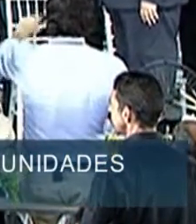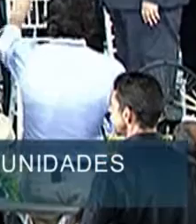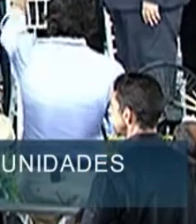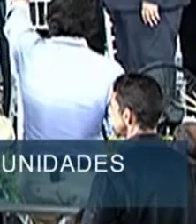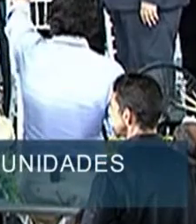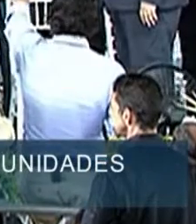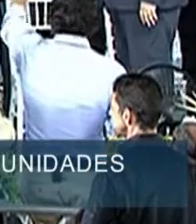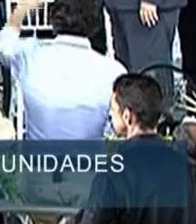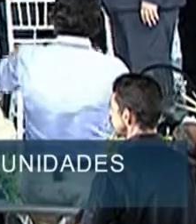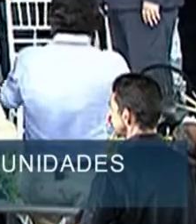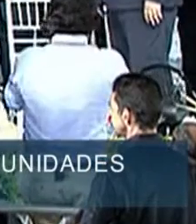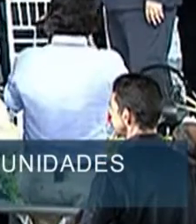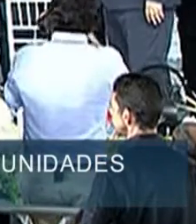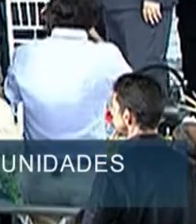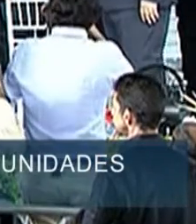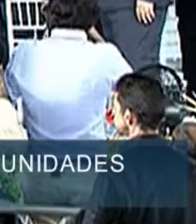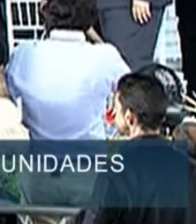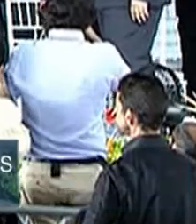Aplausos